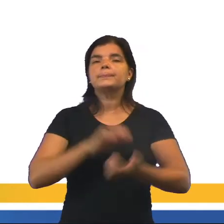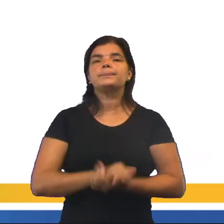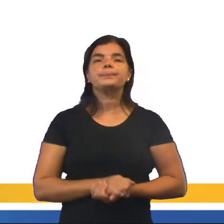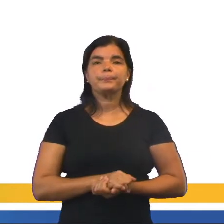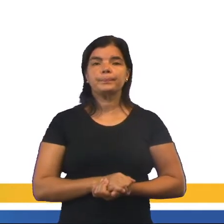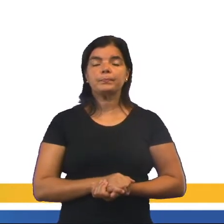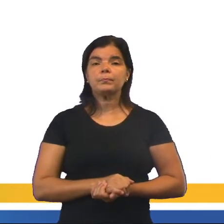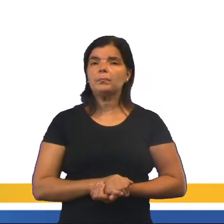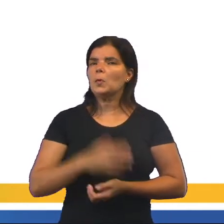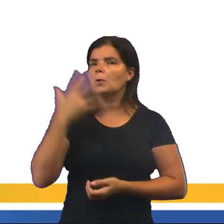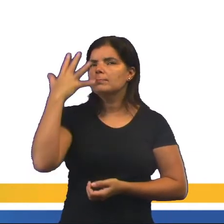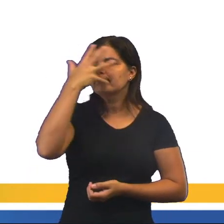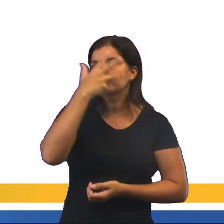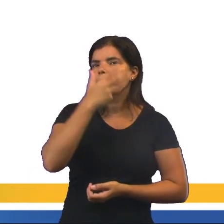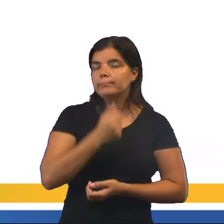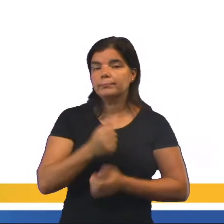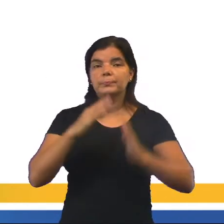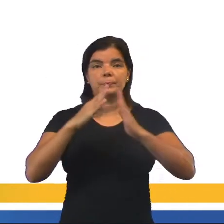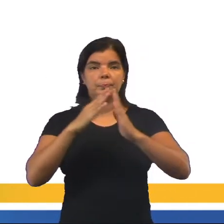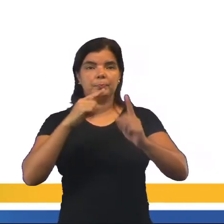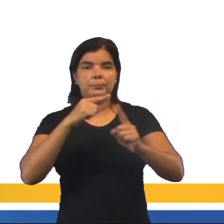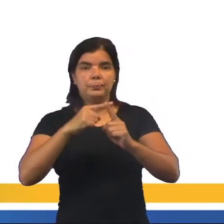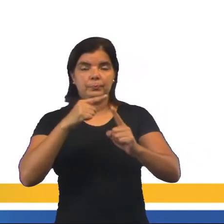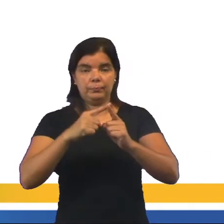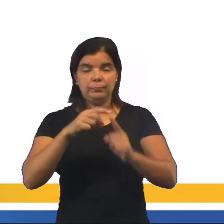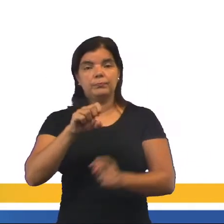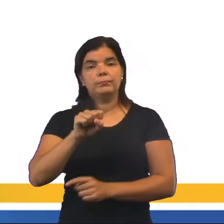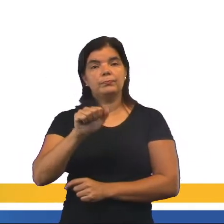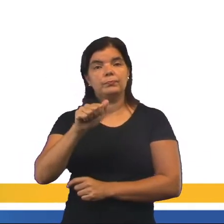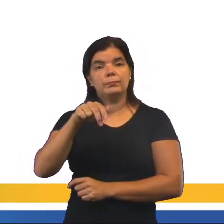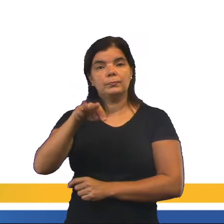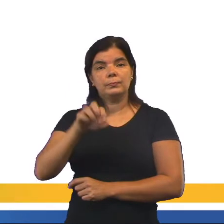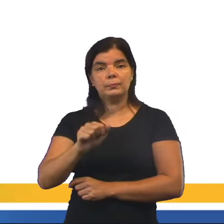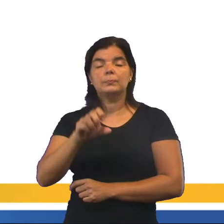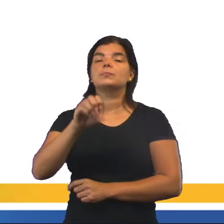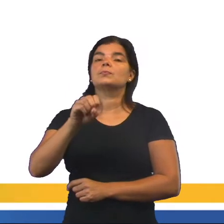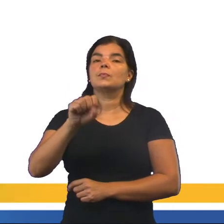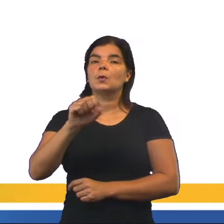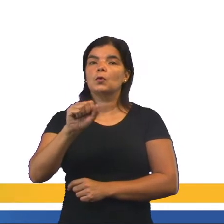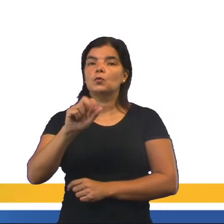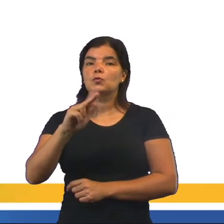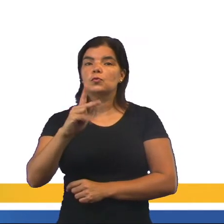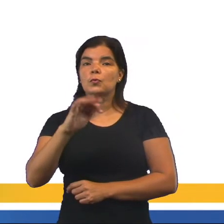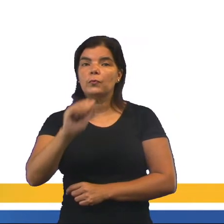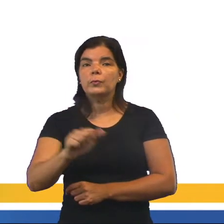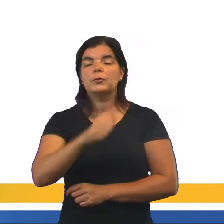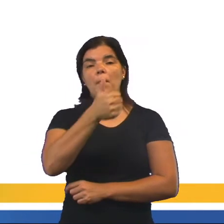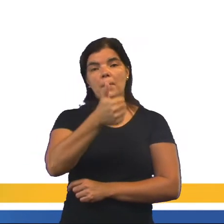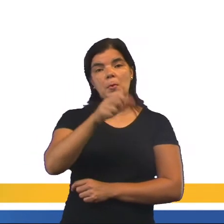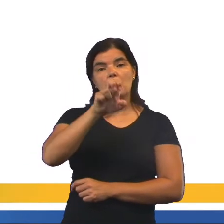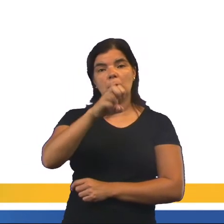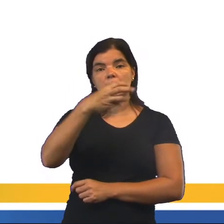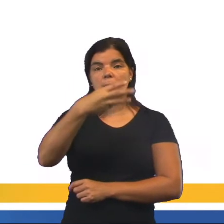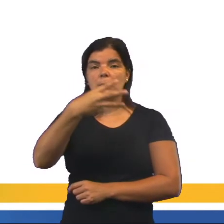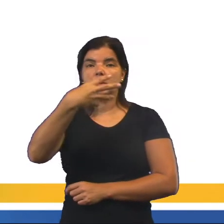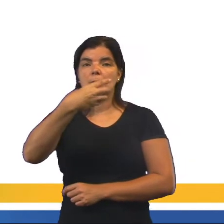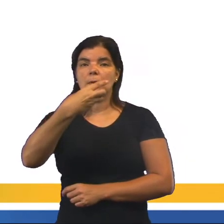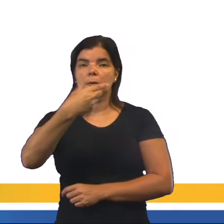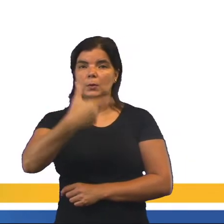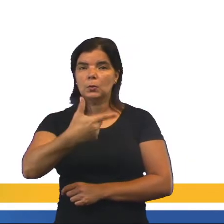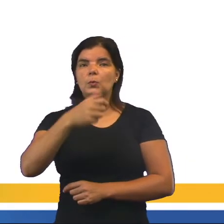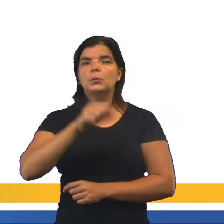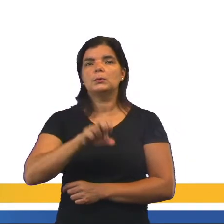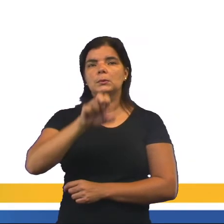exuberantes, que foi a Igreja de Santa Sofia, lá em 532 a 537, que é um monumento